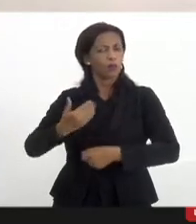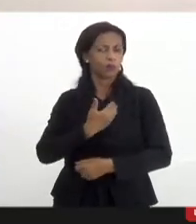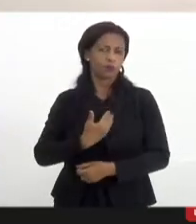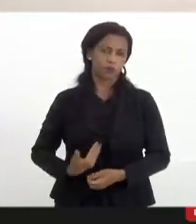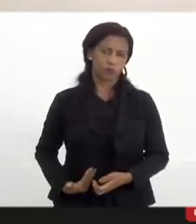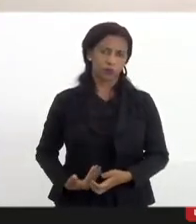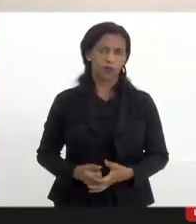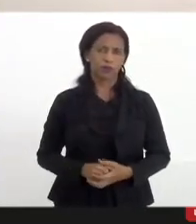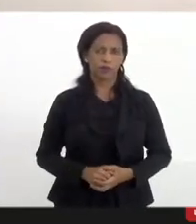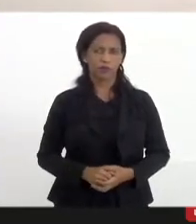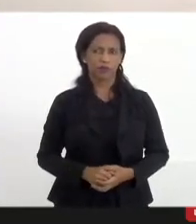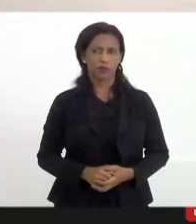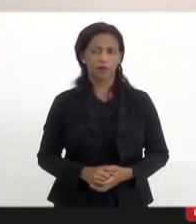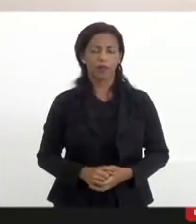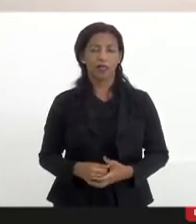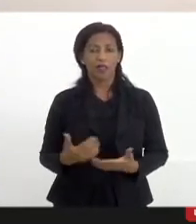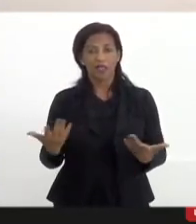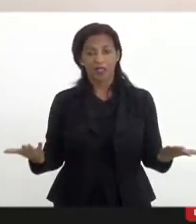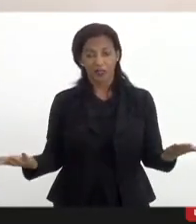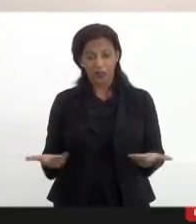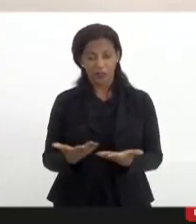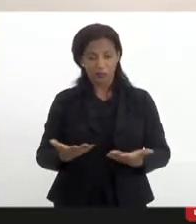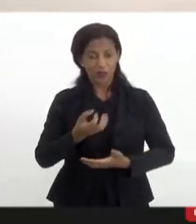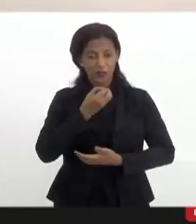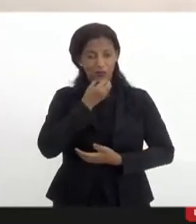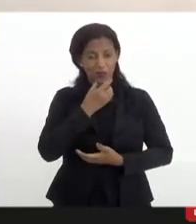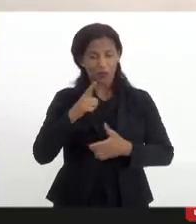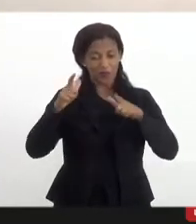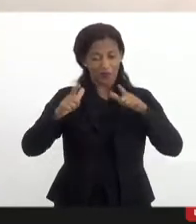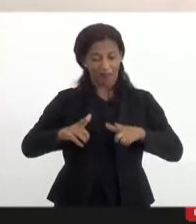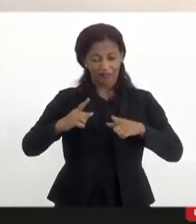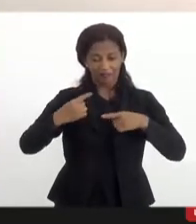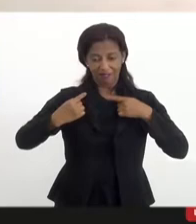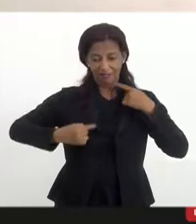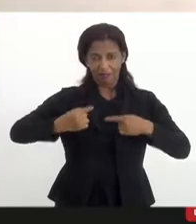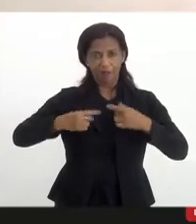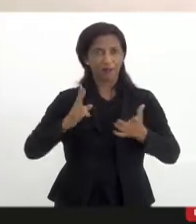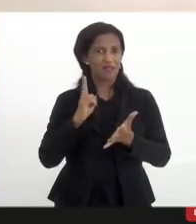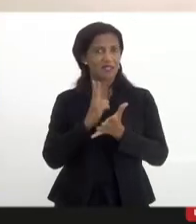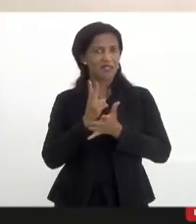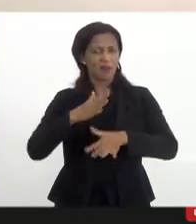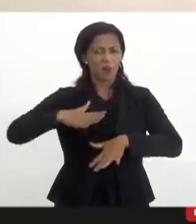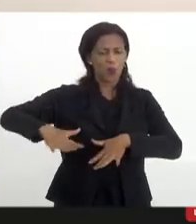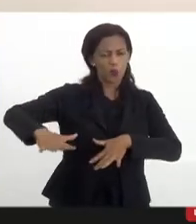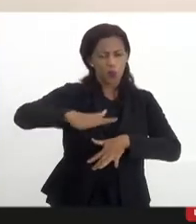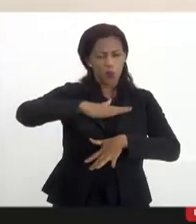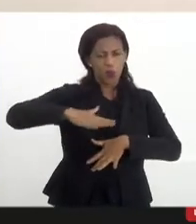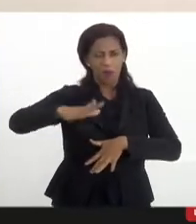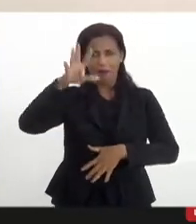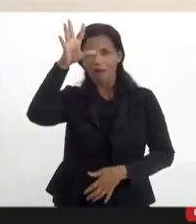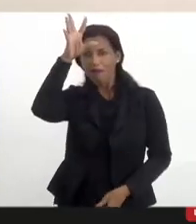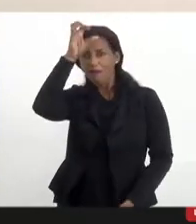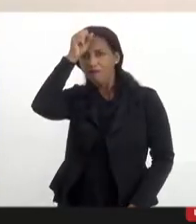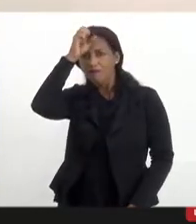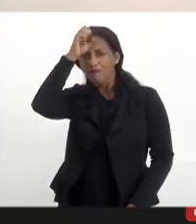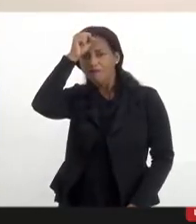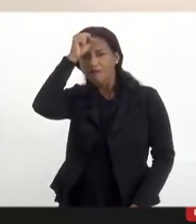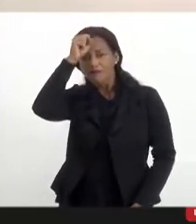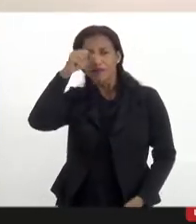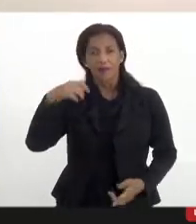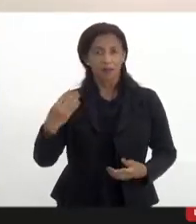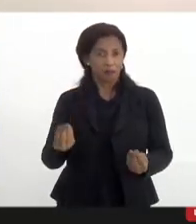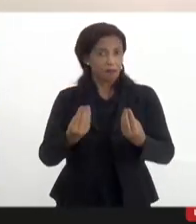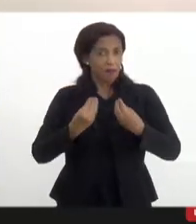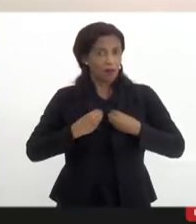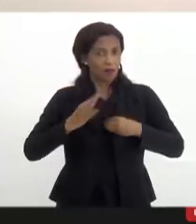que a expectativa aqui é um bom espaço de debate e sempre um espaço de aprendizado. Afinal, também aqui, para